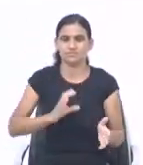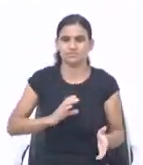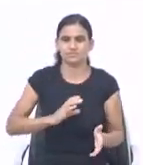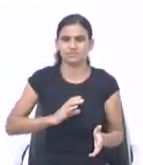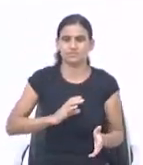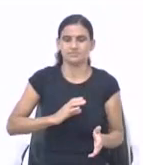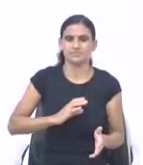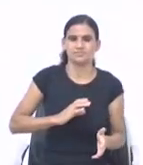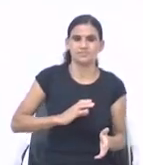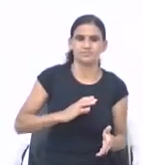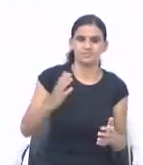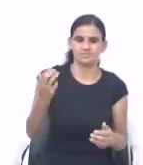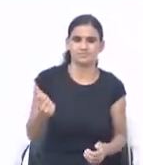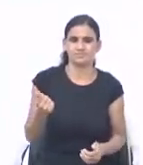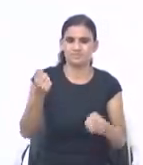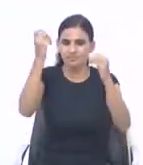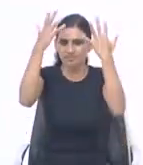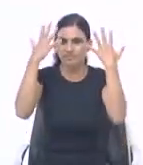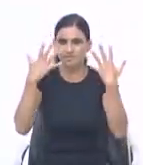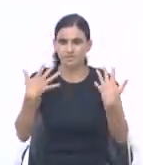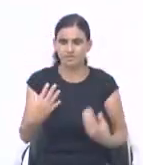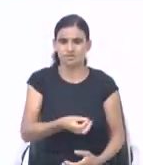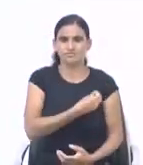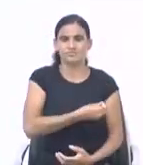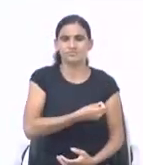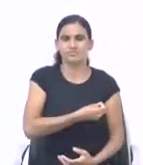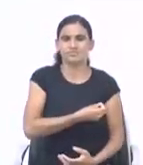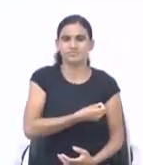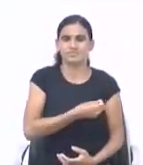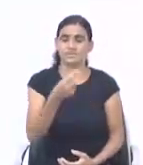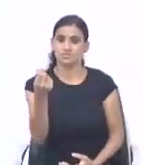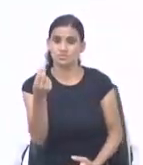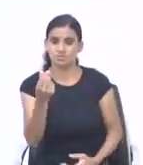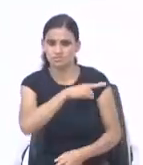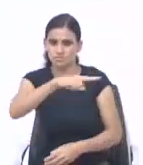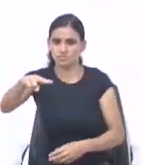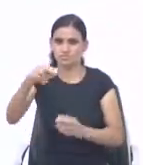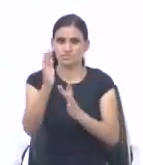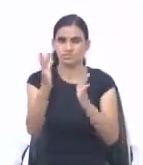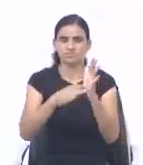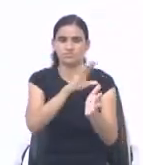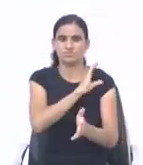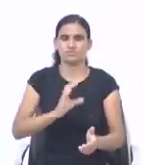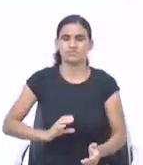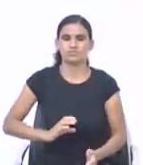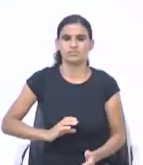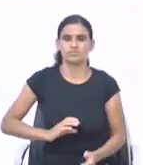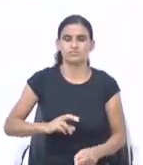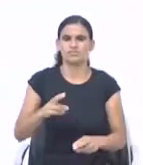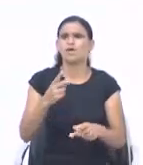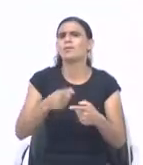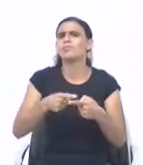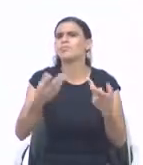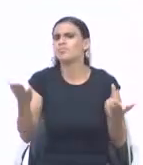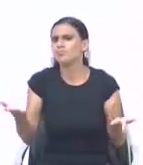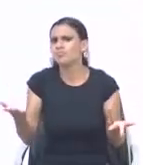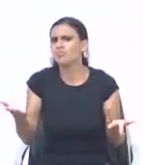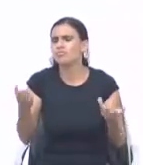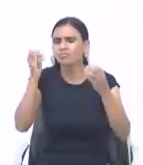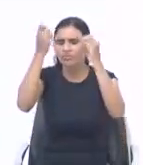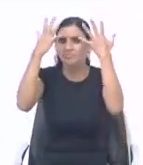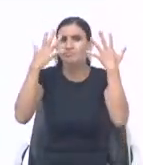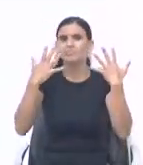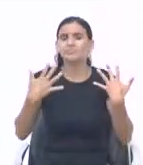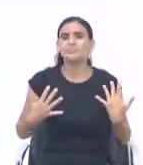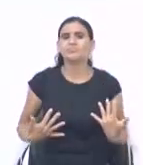receba a graça de Deus, sobre a sua vida, e sobre as suas finanças, em nome do Senhor Jesus Cristo. E por que o Senhor nos dá a graça? Olha o